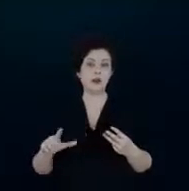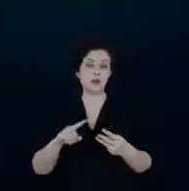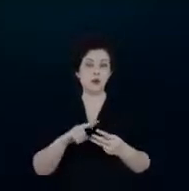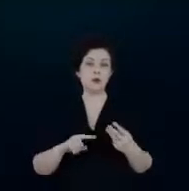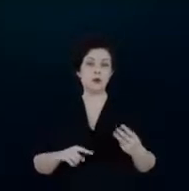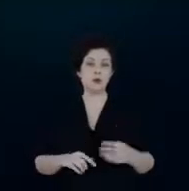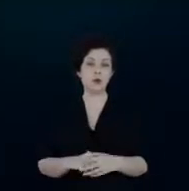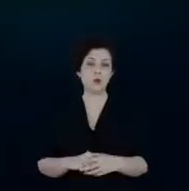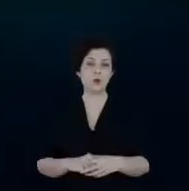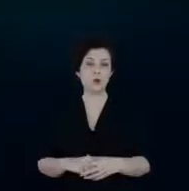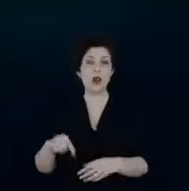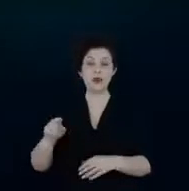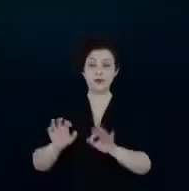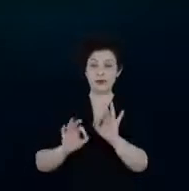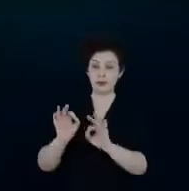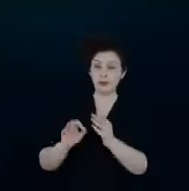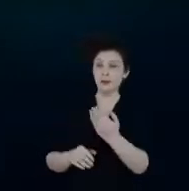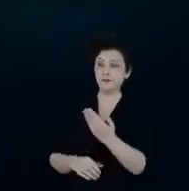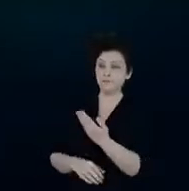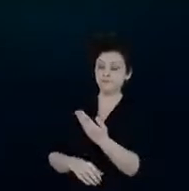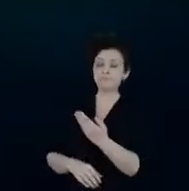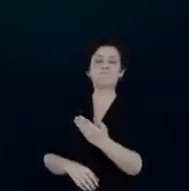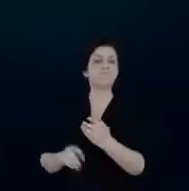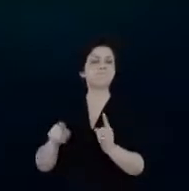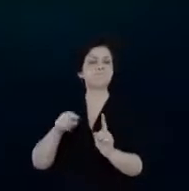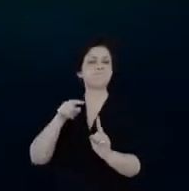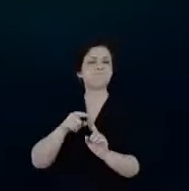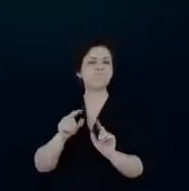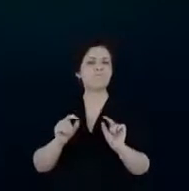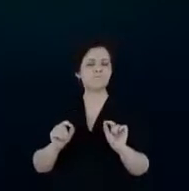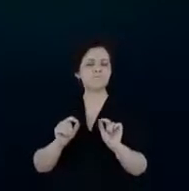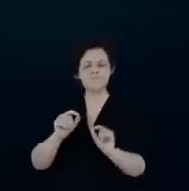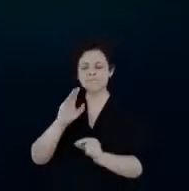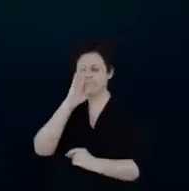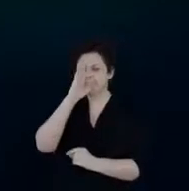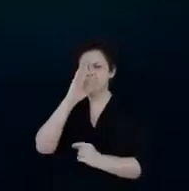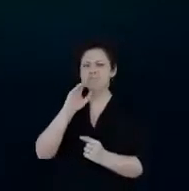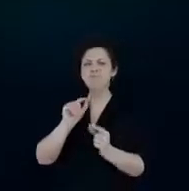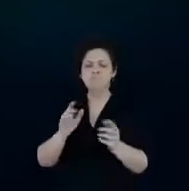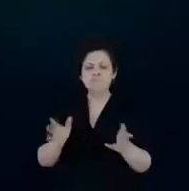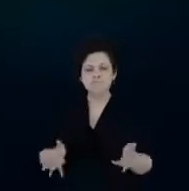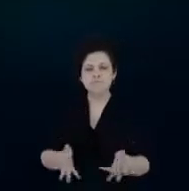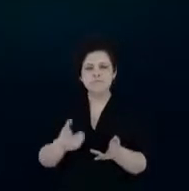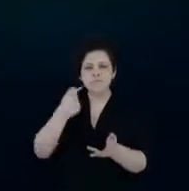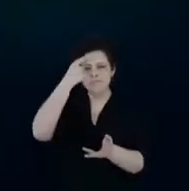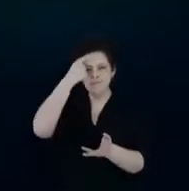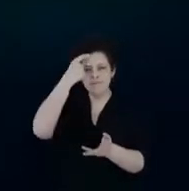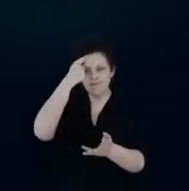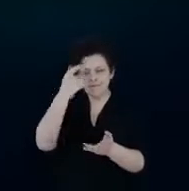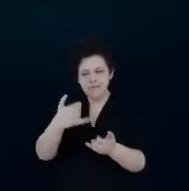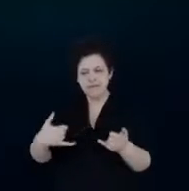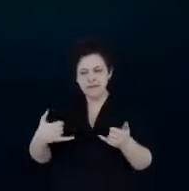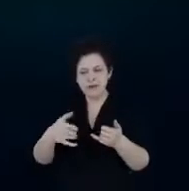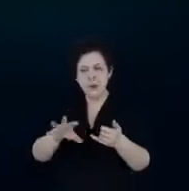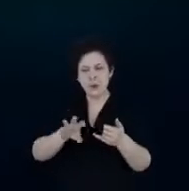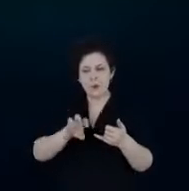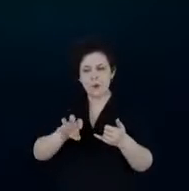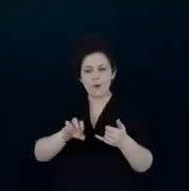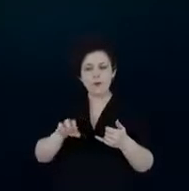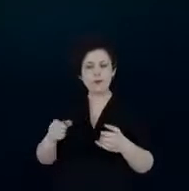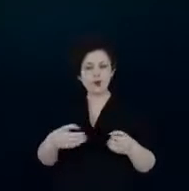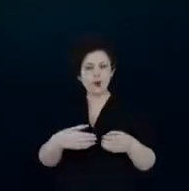E esse projeto, ele tinha como objetivos principais promover o consumo consciente de energia elétrica entre novos consumidores,